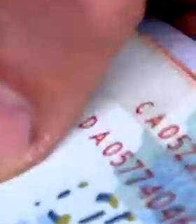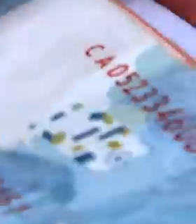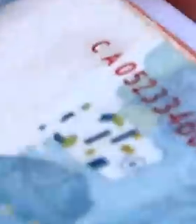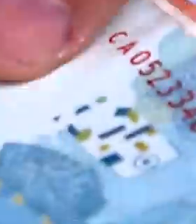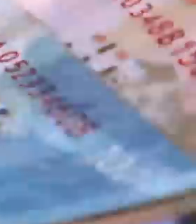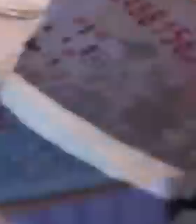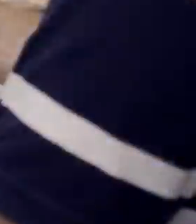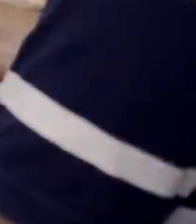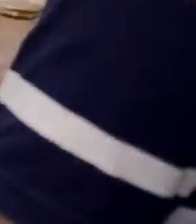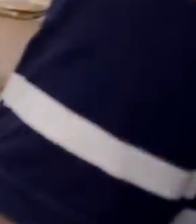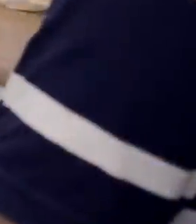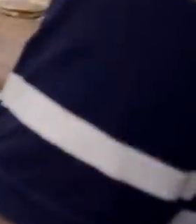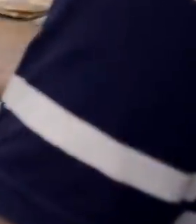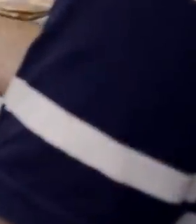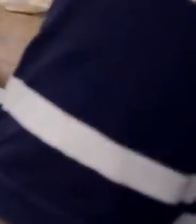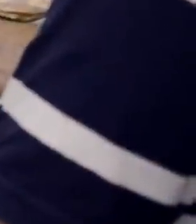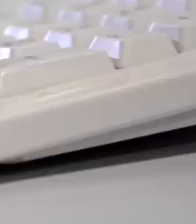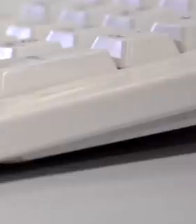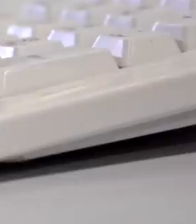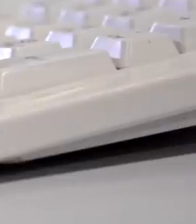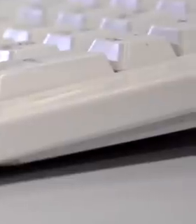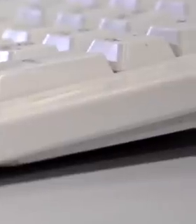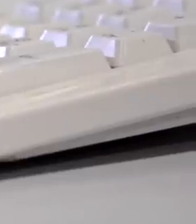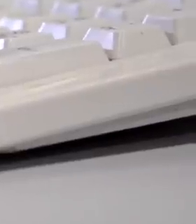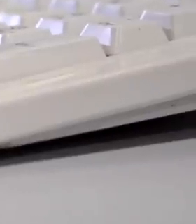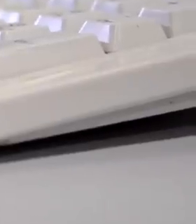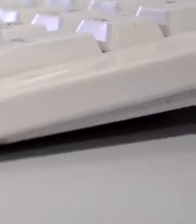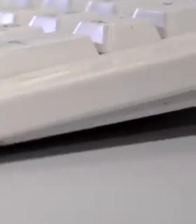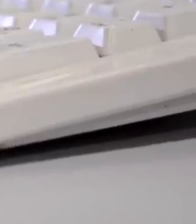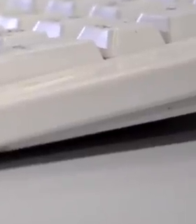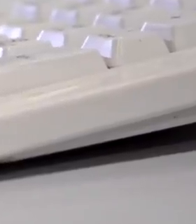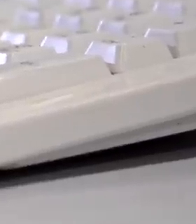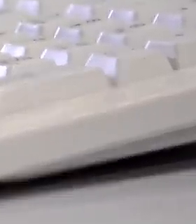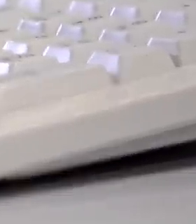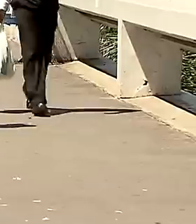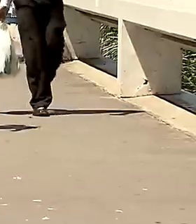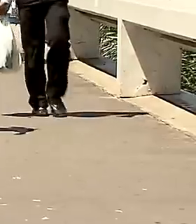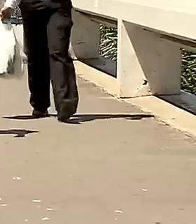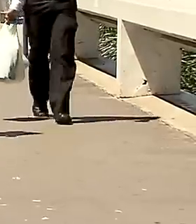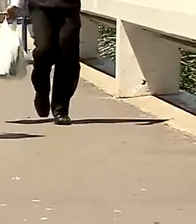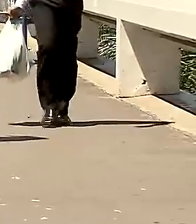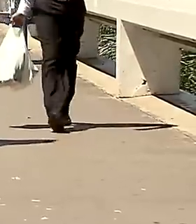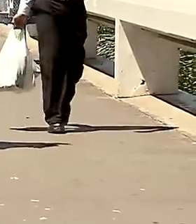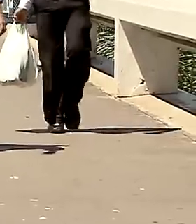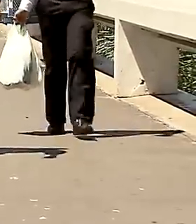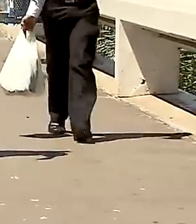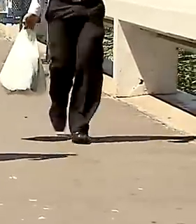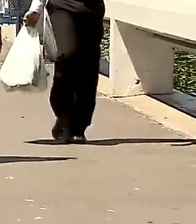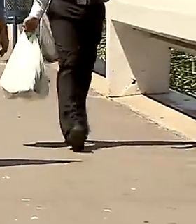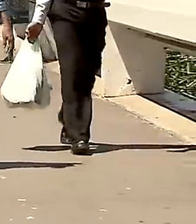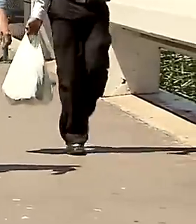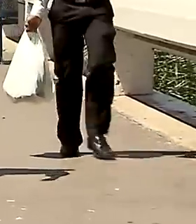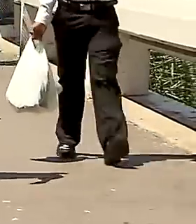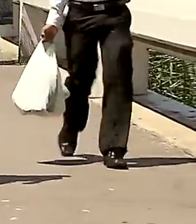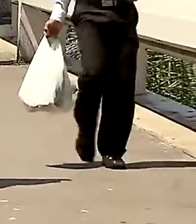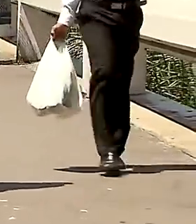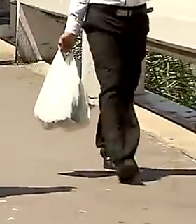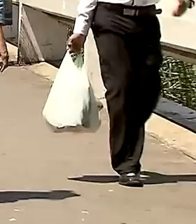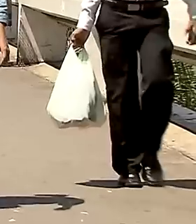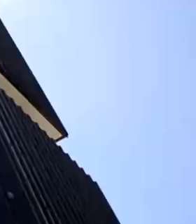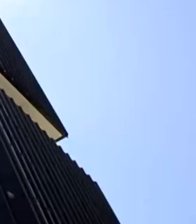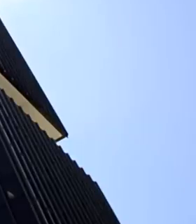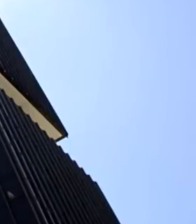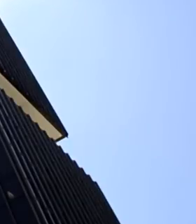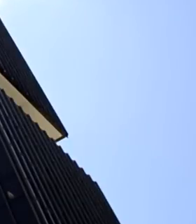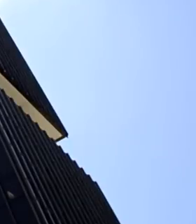Mais de 4 bilhões e meio de reais esquecidos nos bancos. Instituições financeiras devem enviar dados